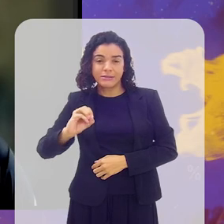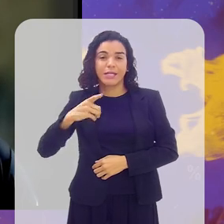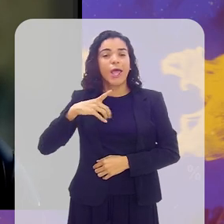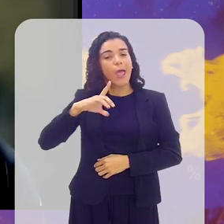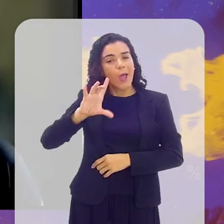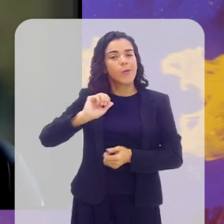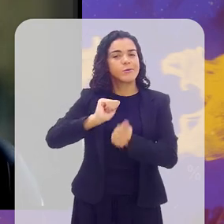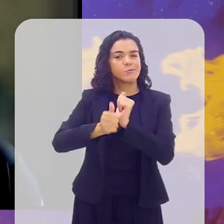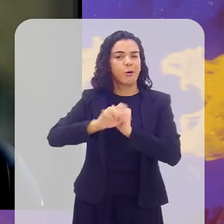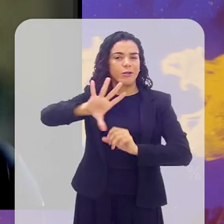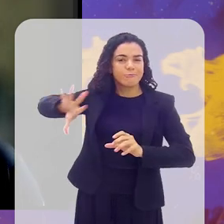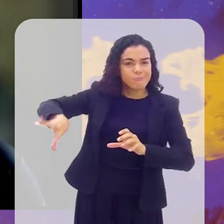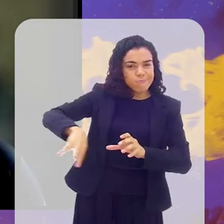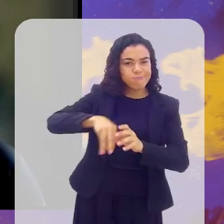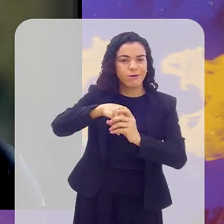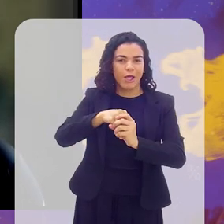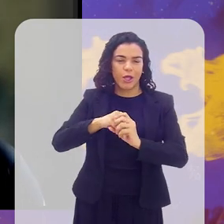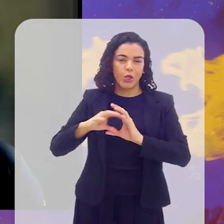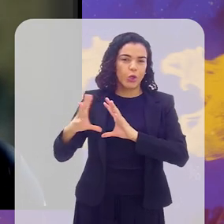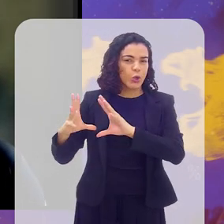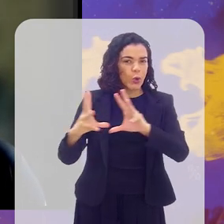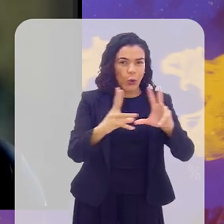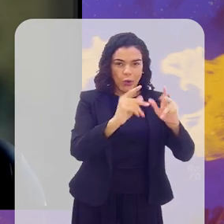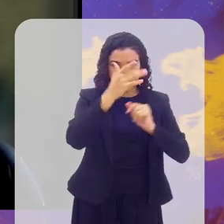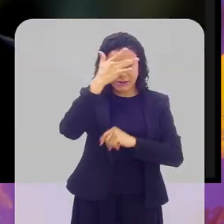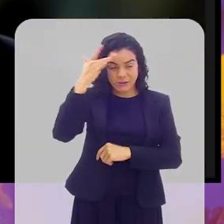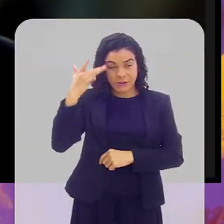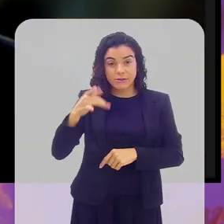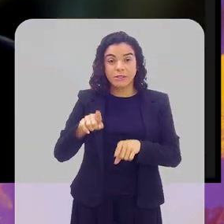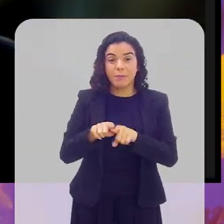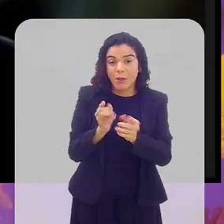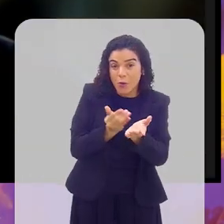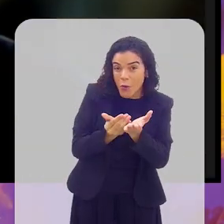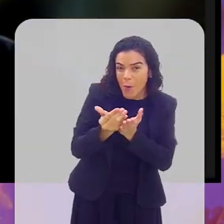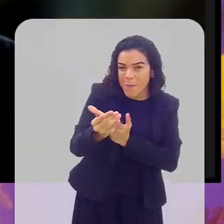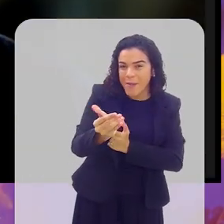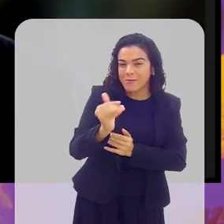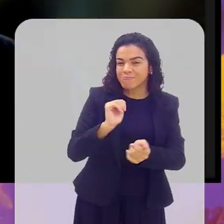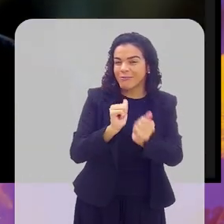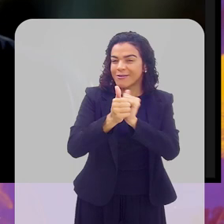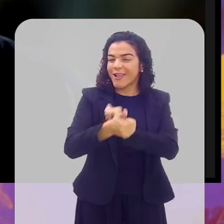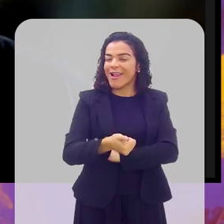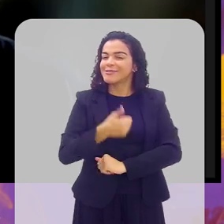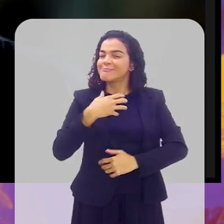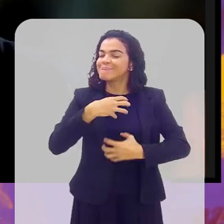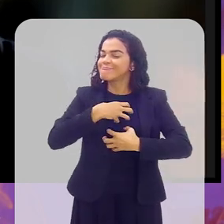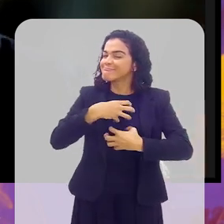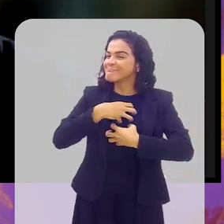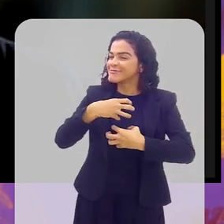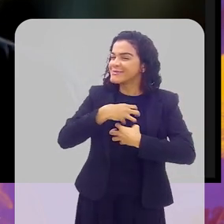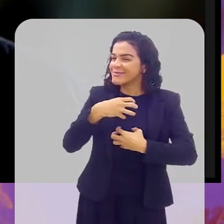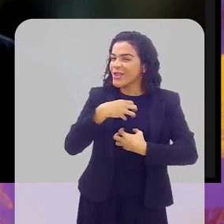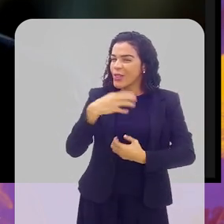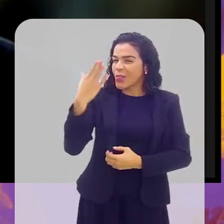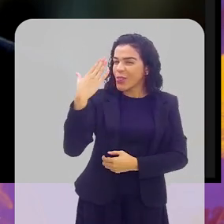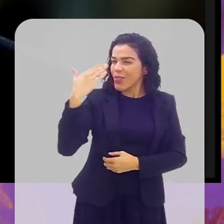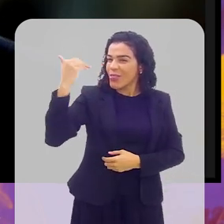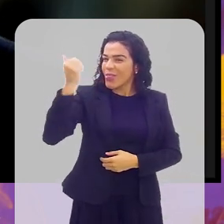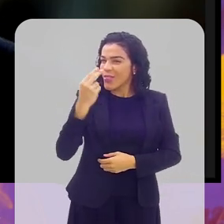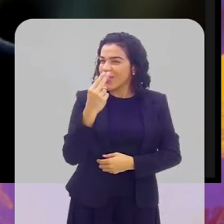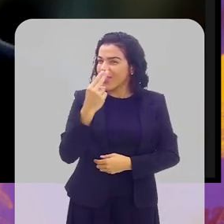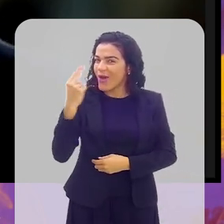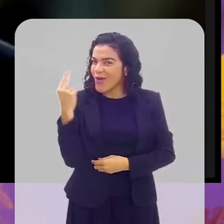muito agregador nesse sentido, de começar a jogar. E logo no início, o atleta já sente aquele gostinho de ter o seu nome chamado,